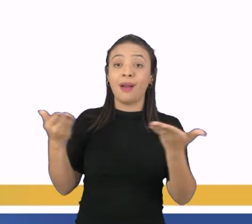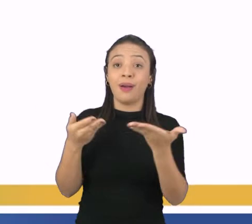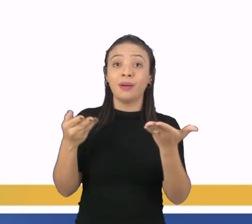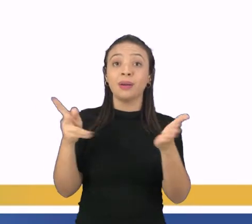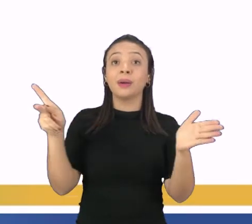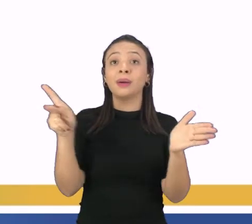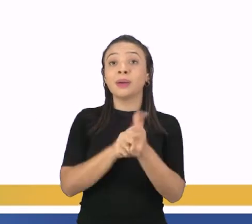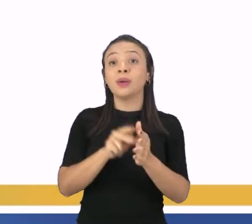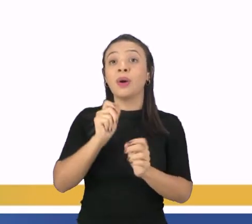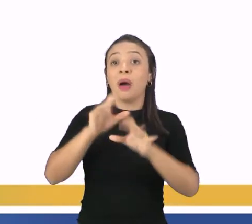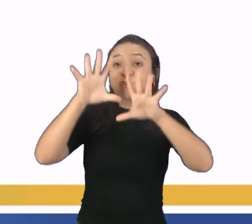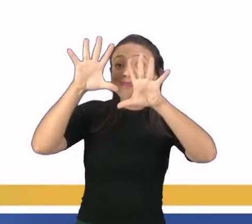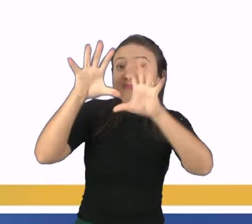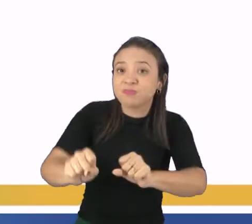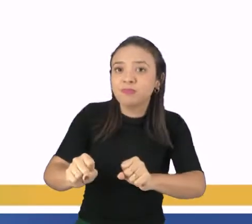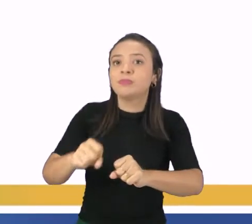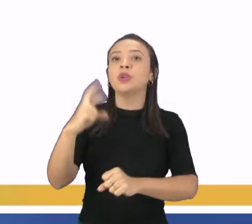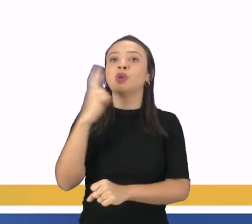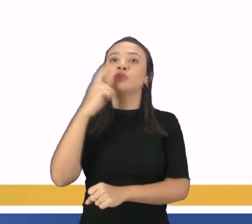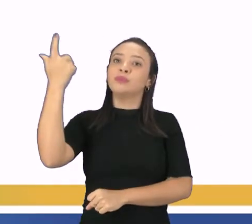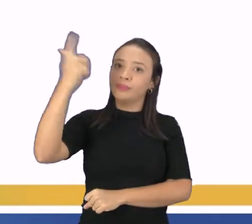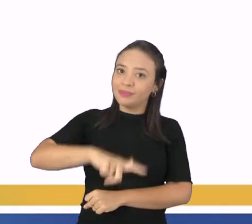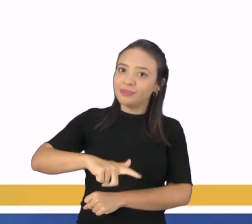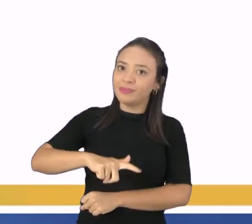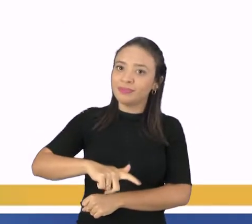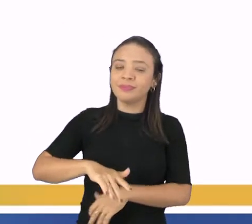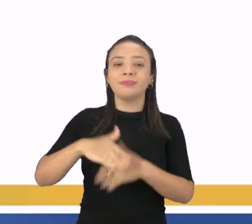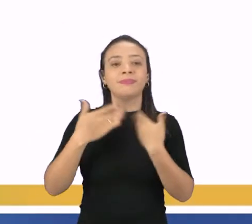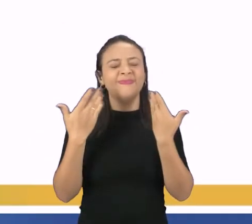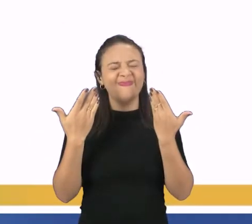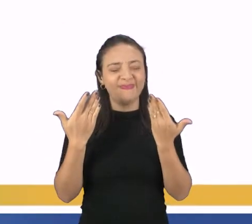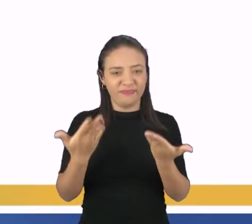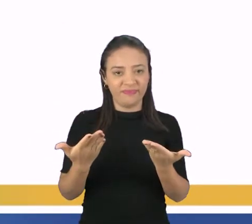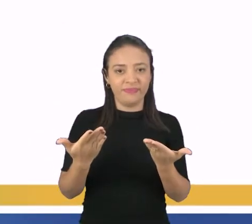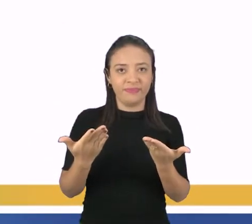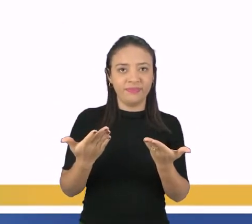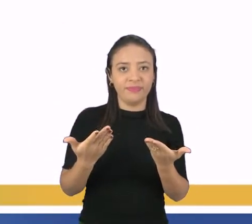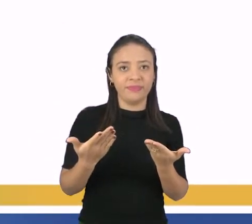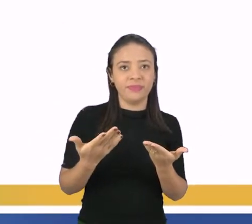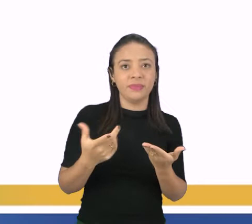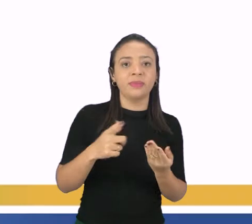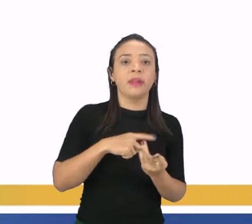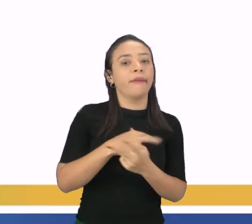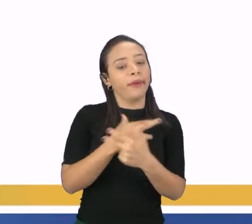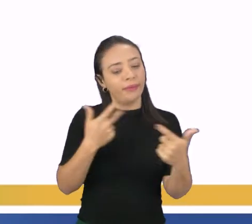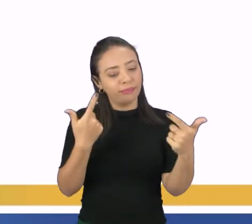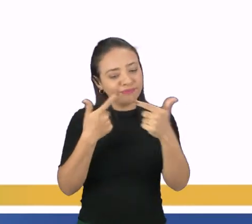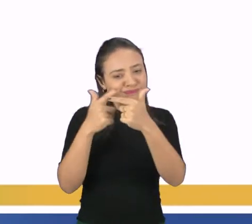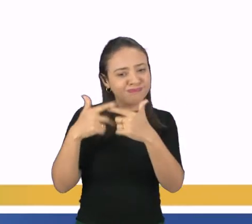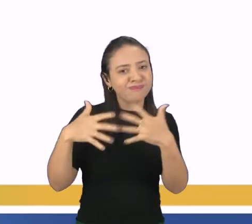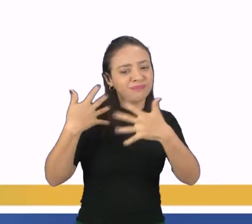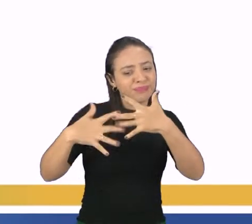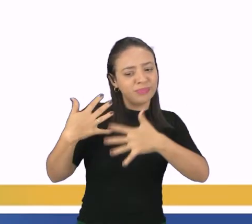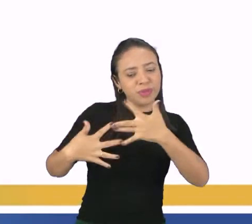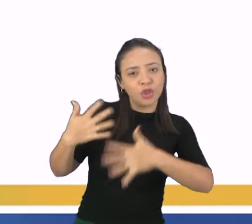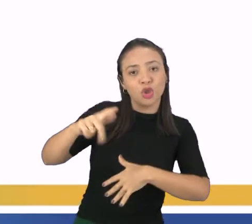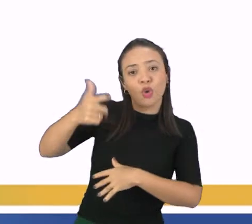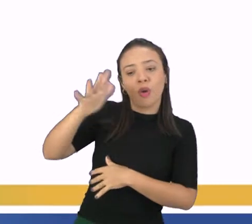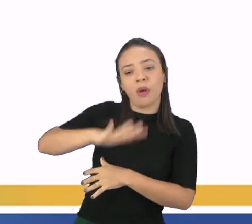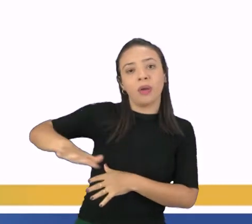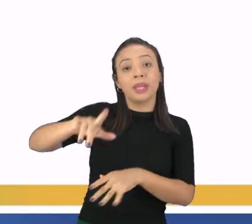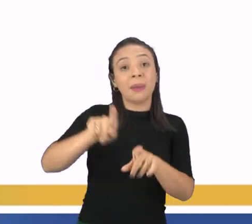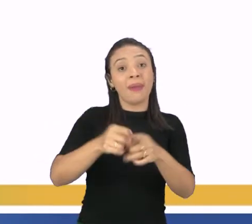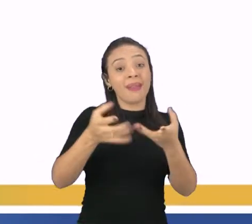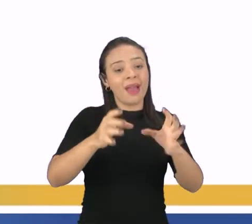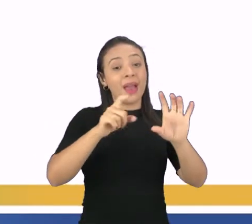agora foi tomado pelos russos novamente. E aí tem alguns embates por outras regiões que buscam a